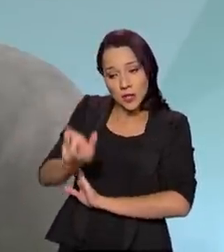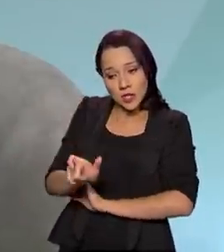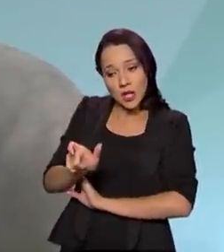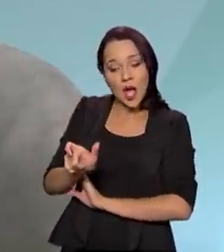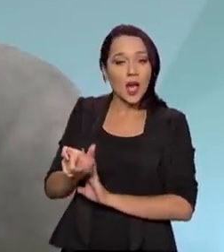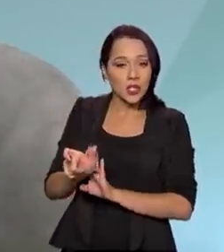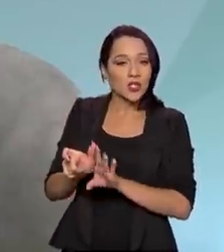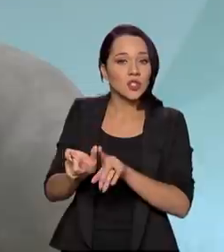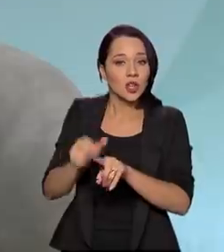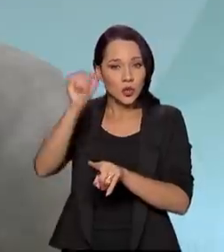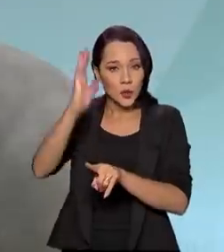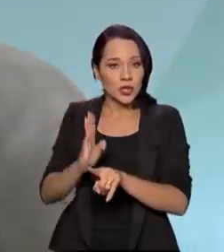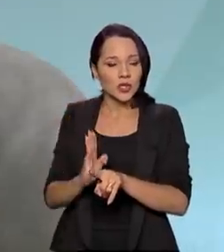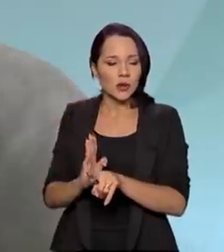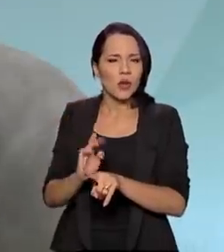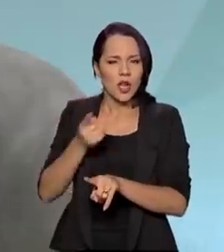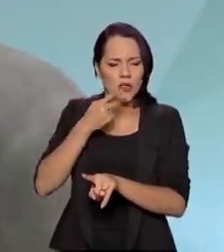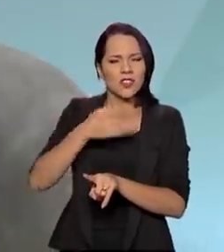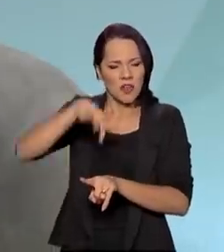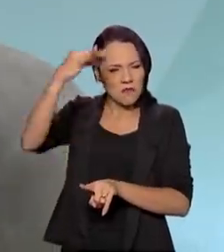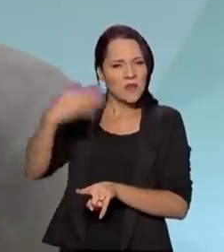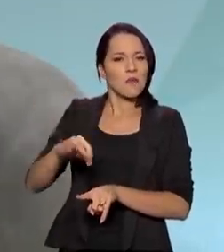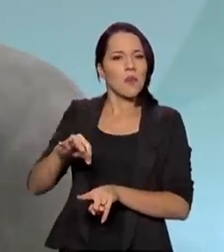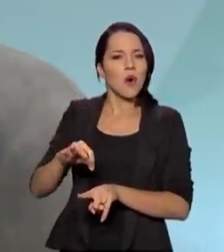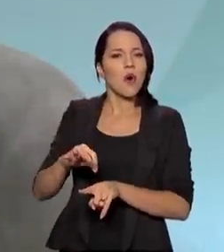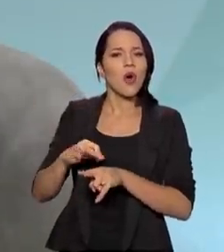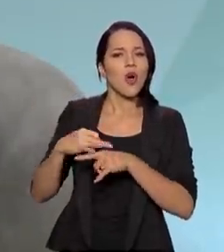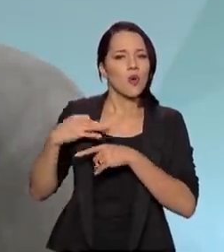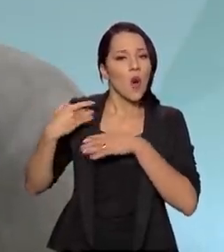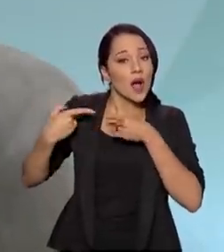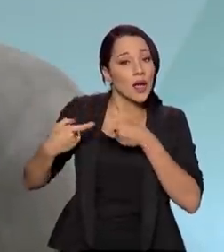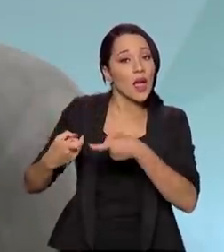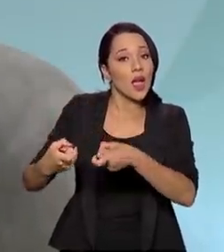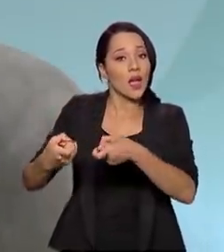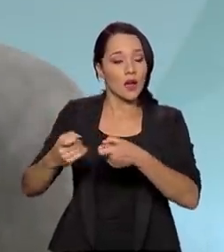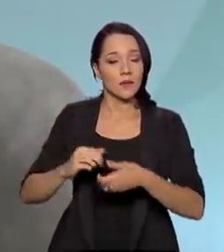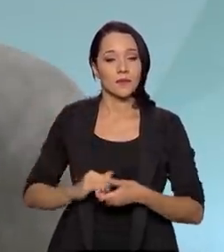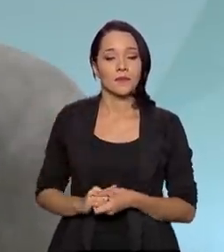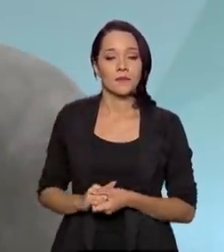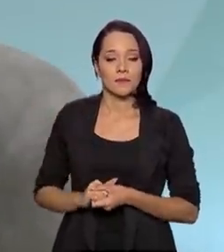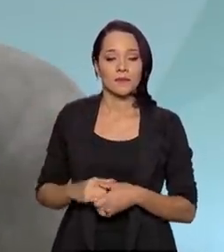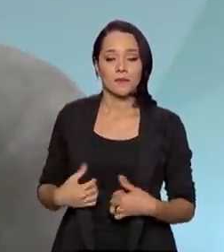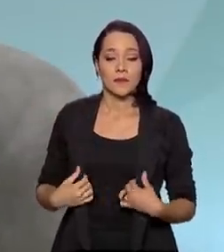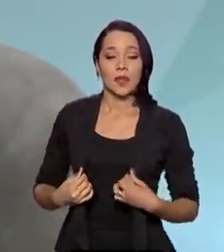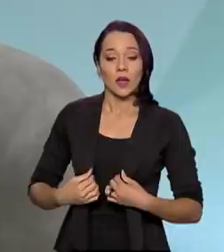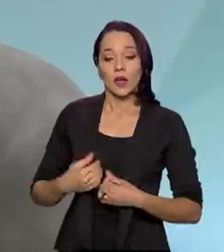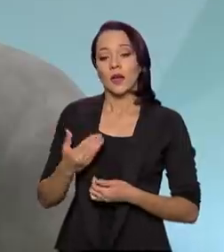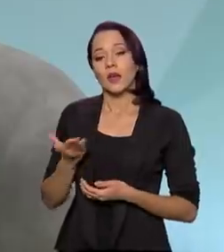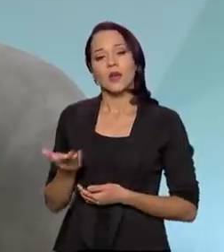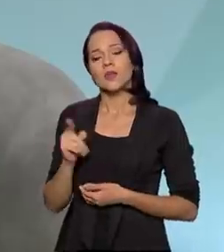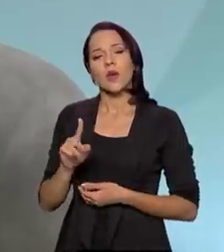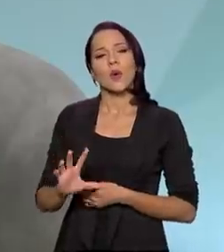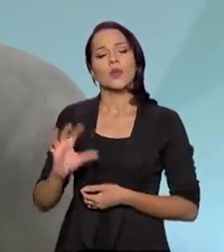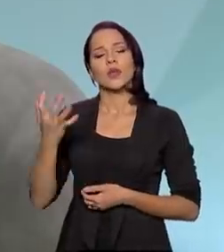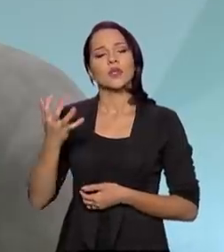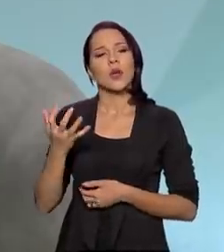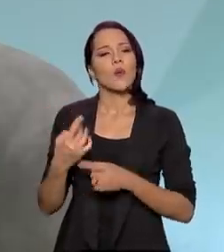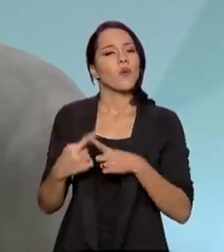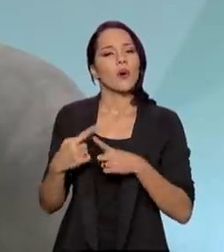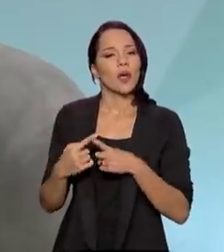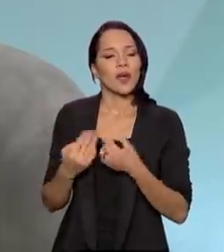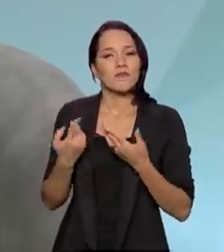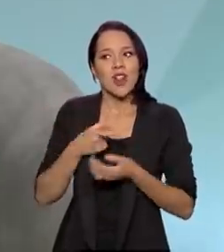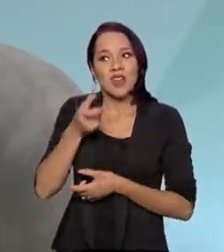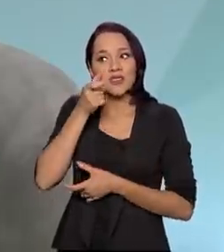bélica do Brasil, que se afirmou ao longo da guerra. Isso aconteceu em virtude